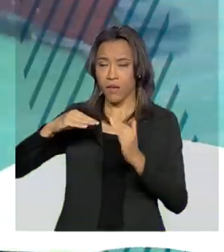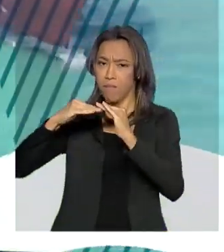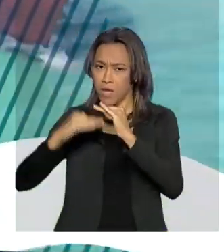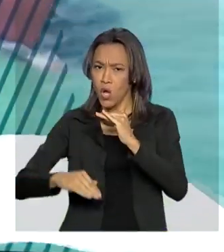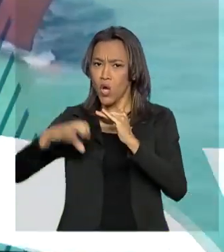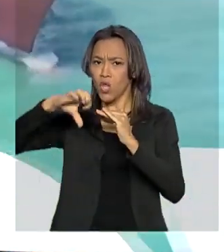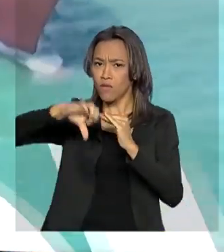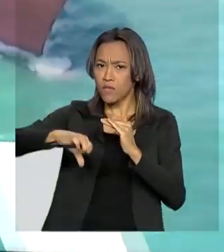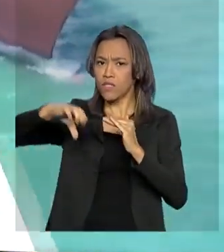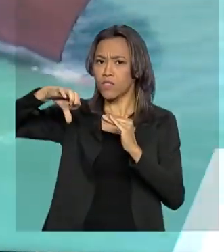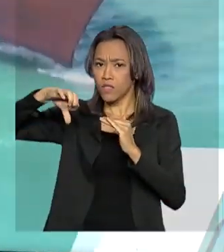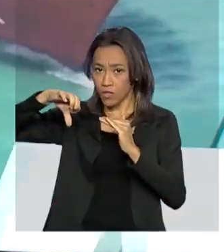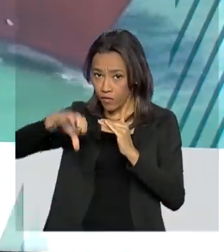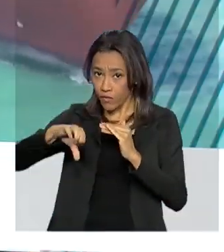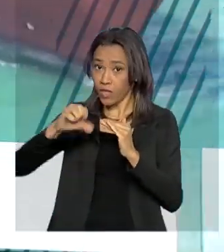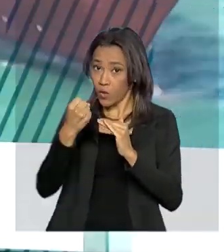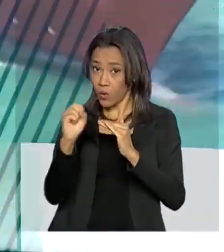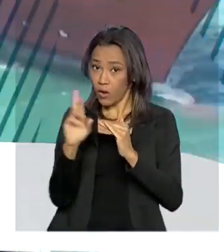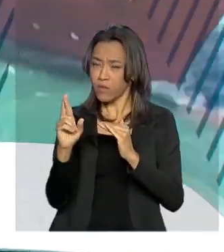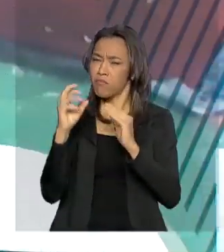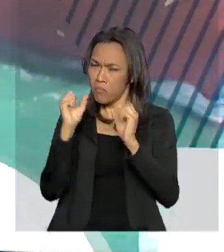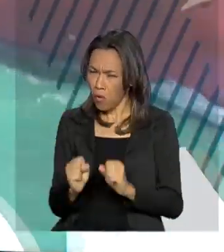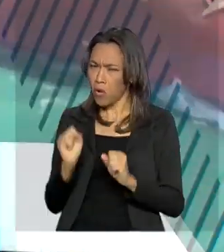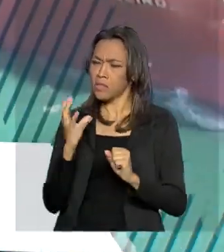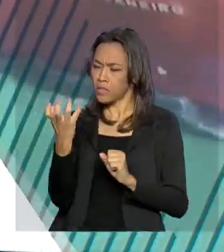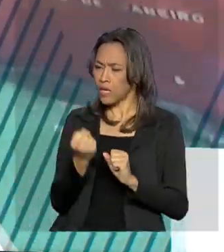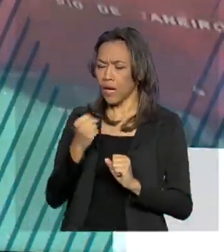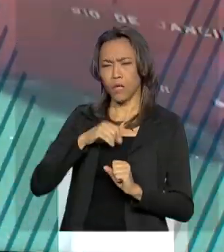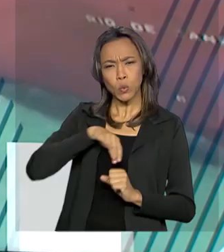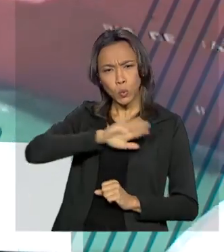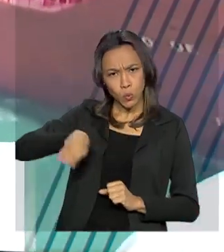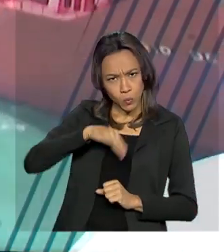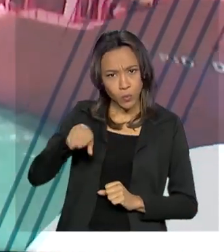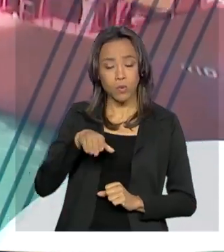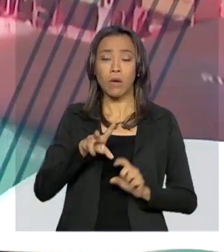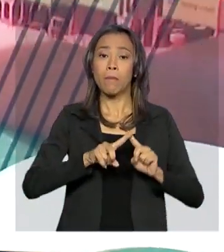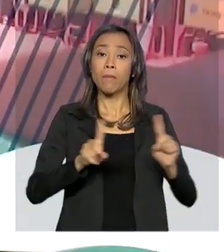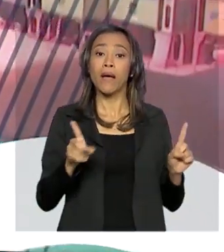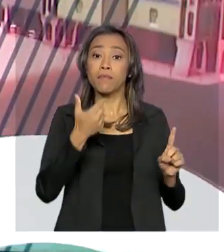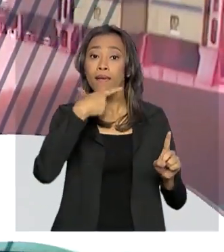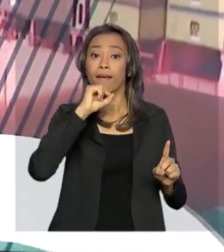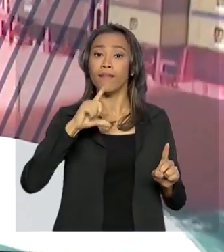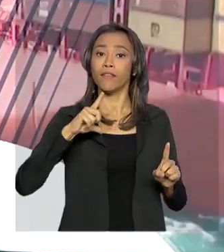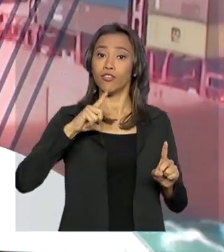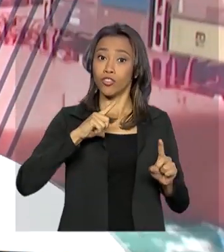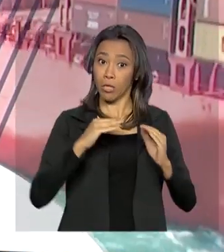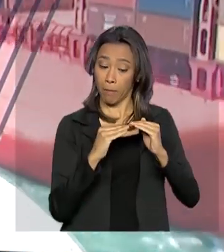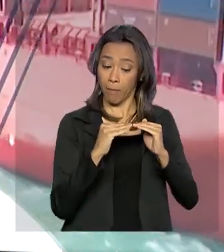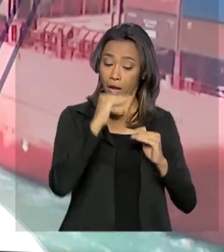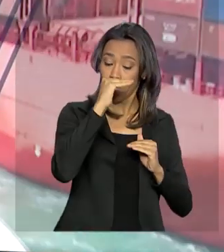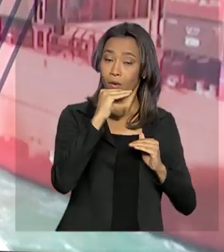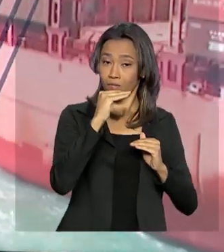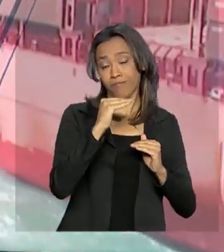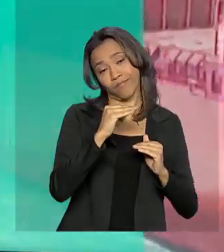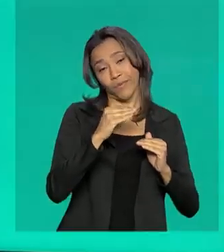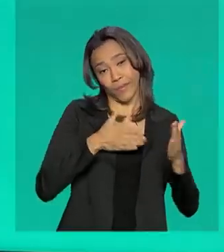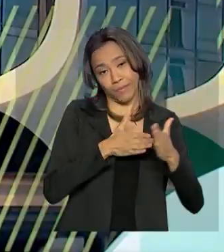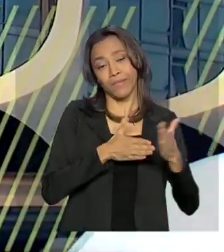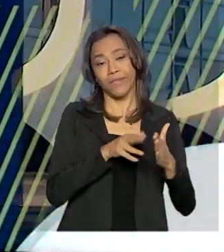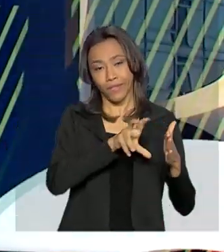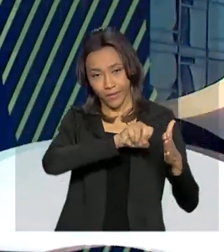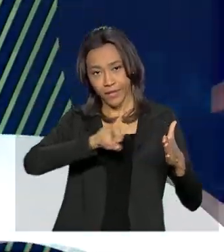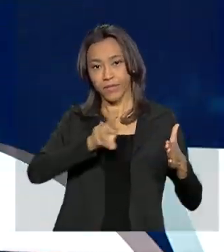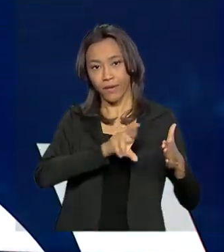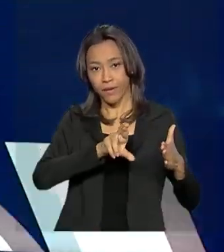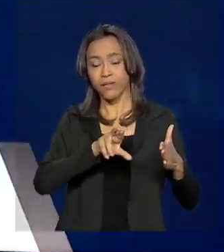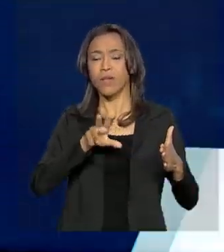998 pode sacar integral. Mas, para quem tinha saldo maior, limite segue nos R$ Esses